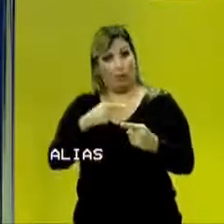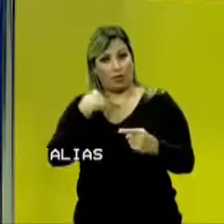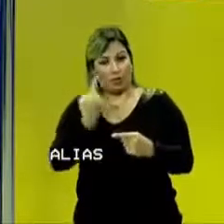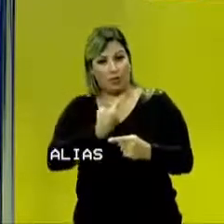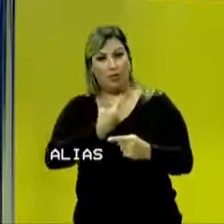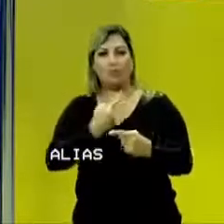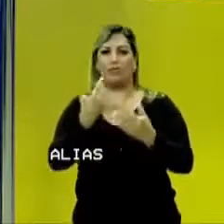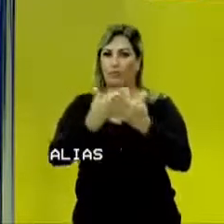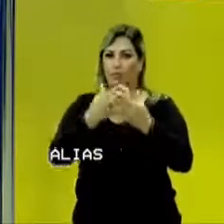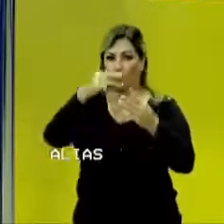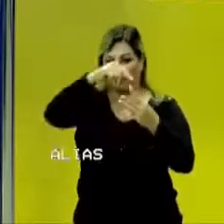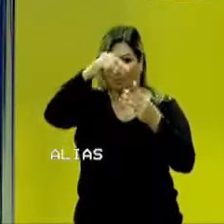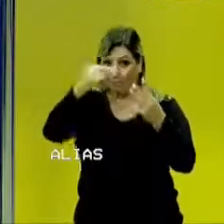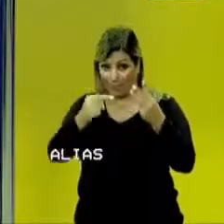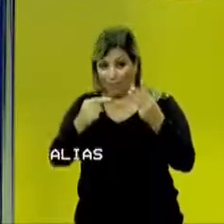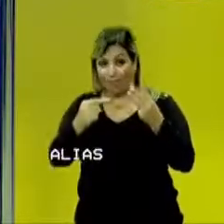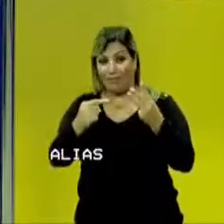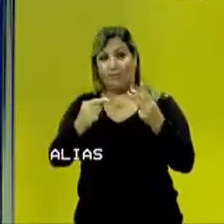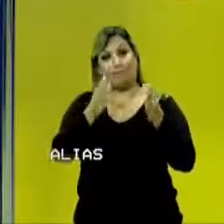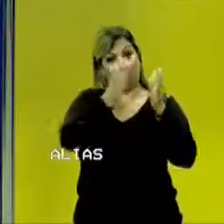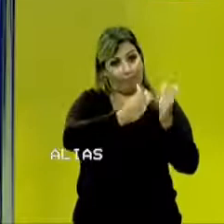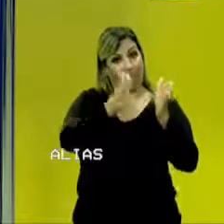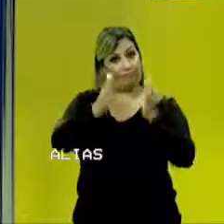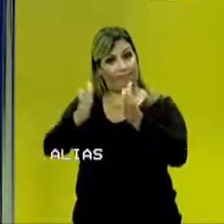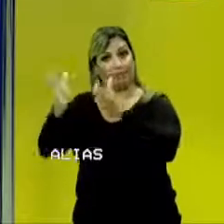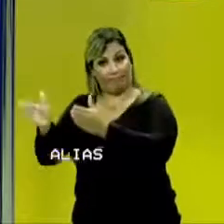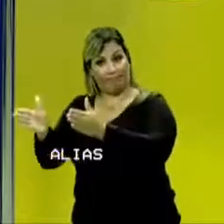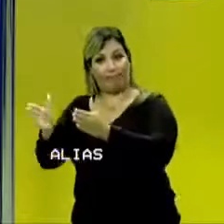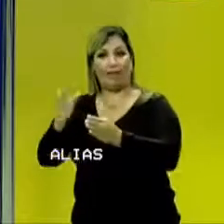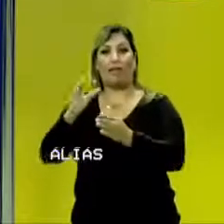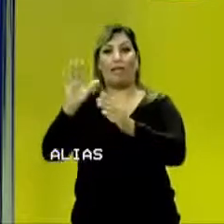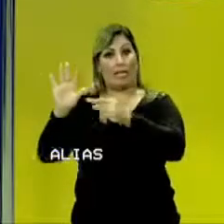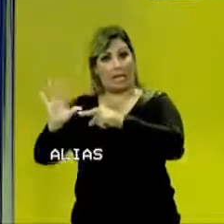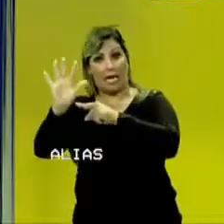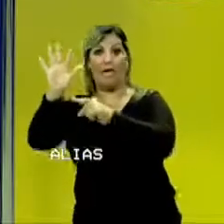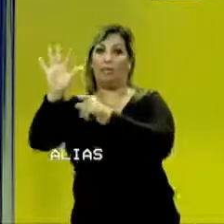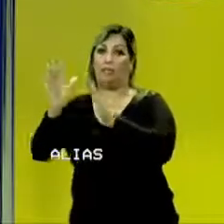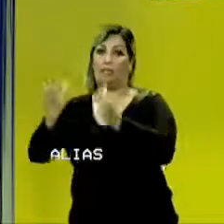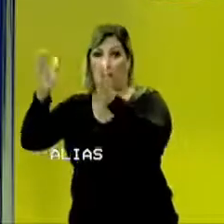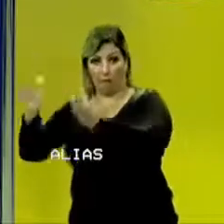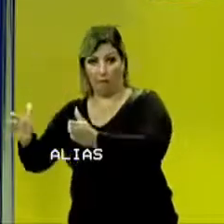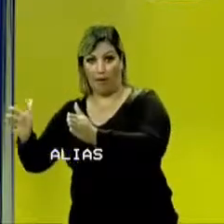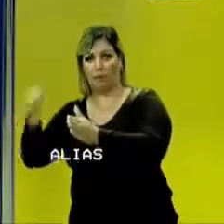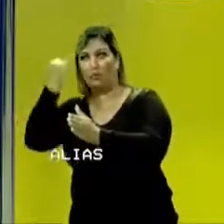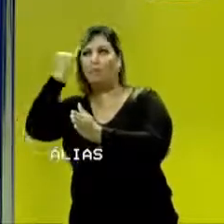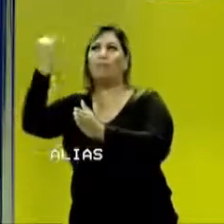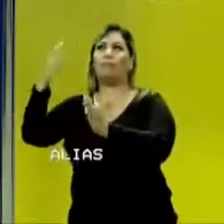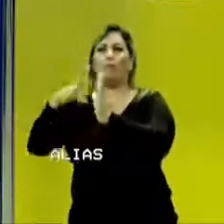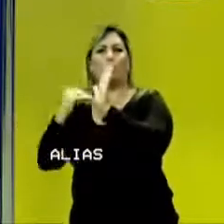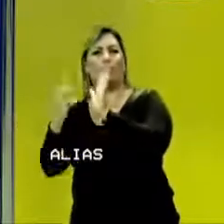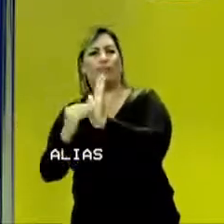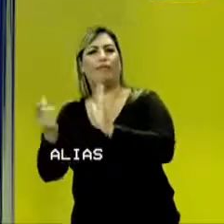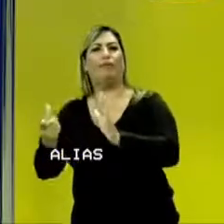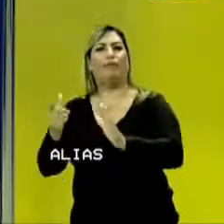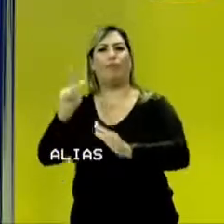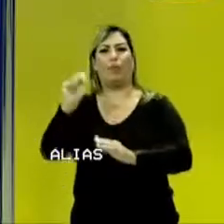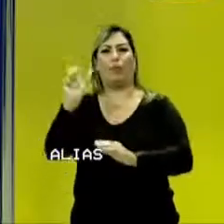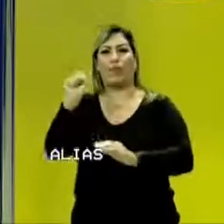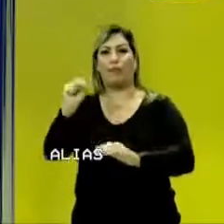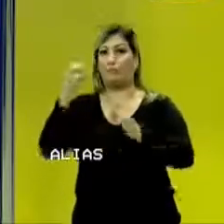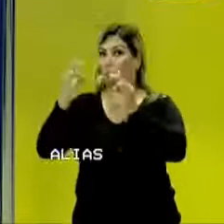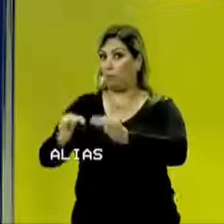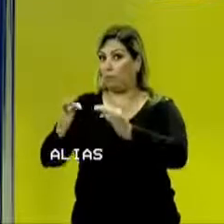a gente considera um estudo em parte ou a parte a respeito dos gases. E aí a gente cria uma ideia de um modelo de gás chamado gás